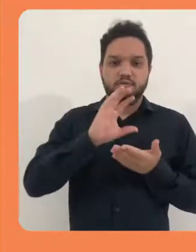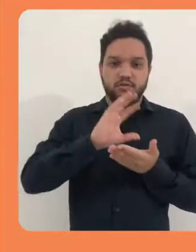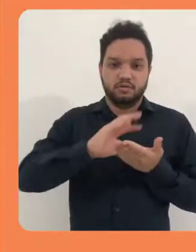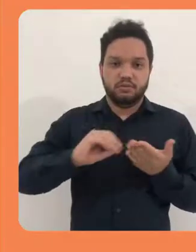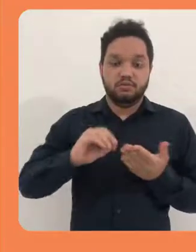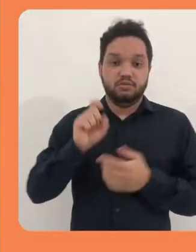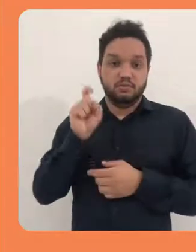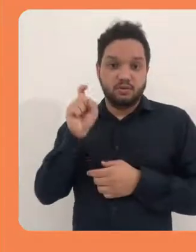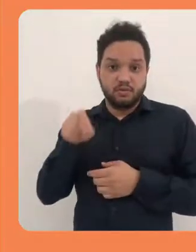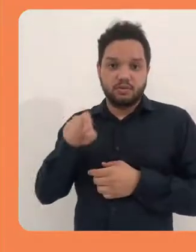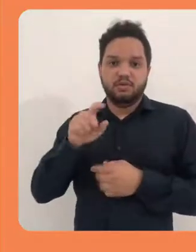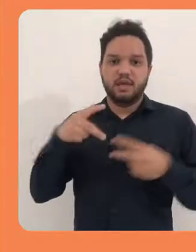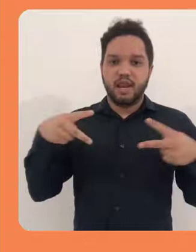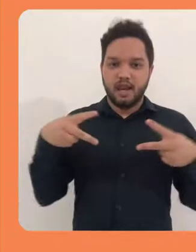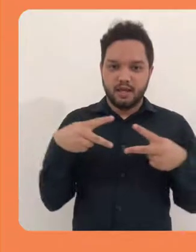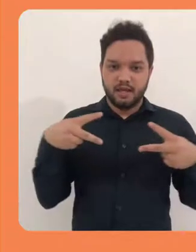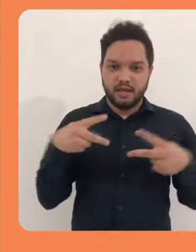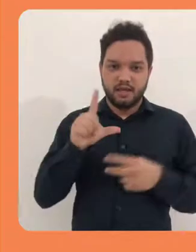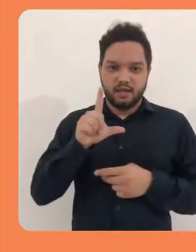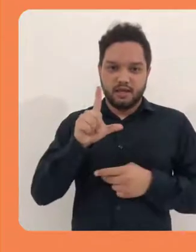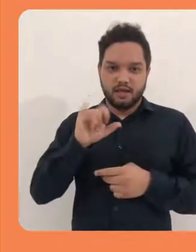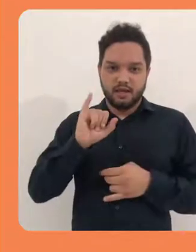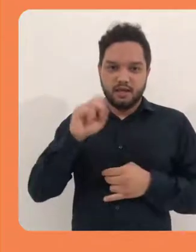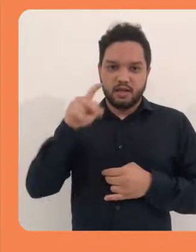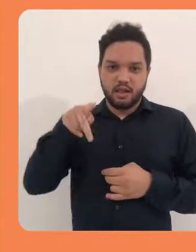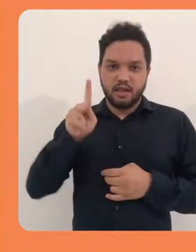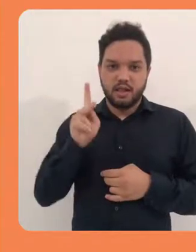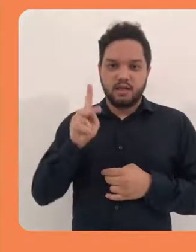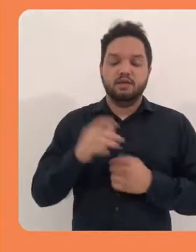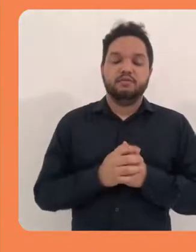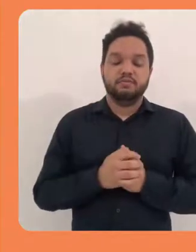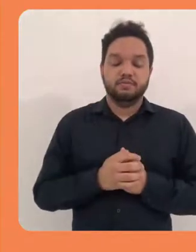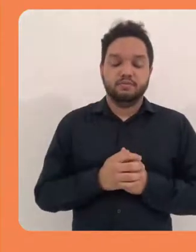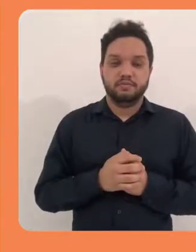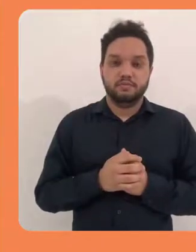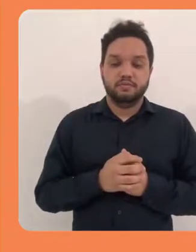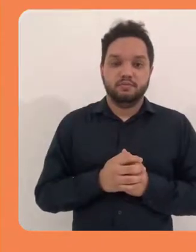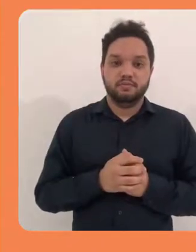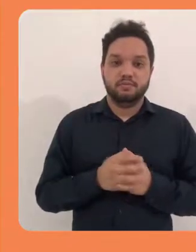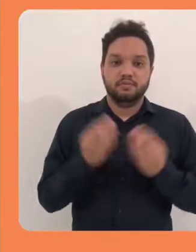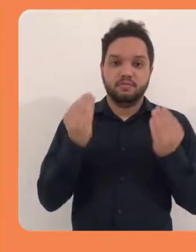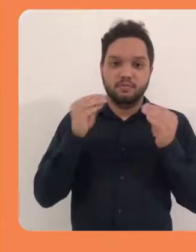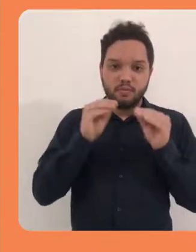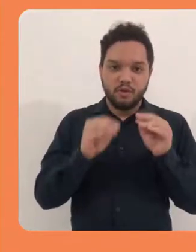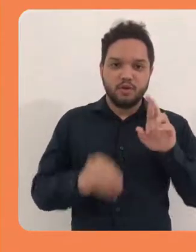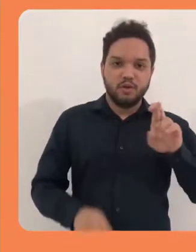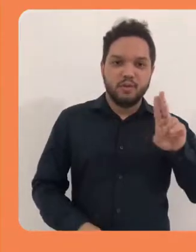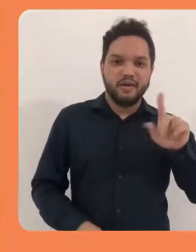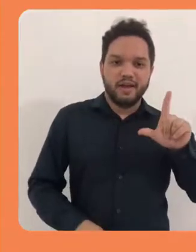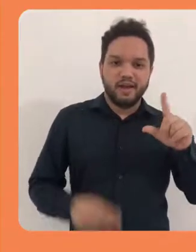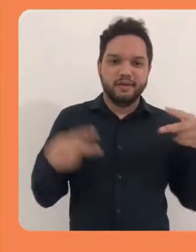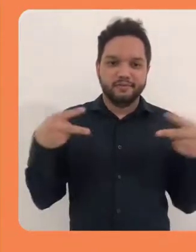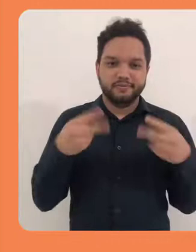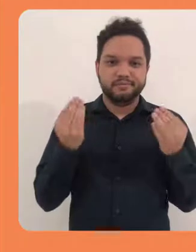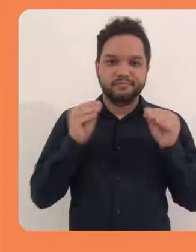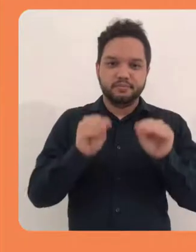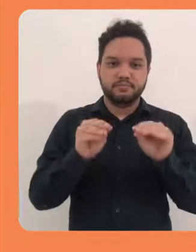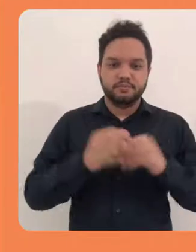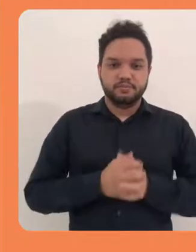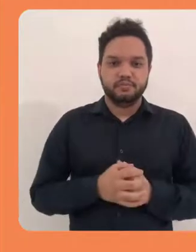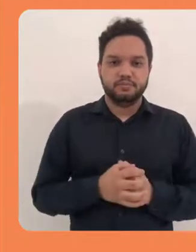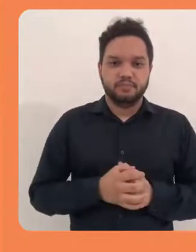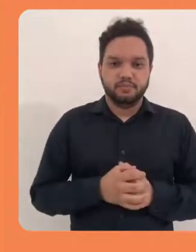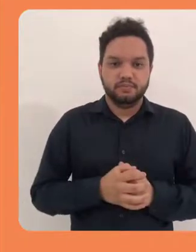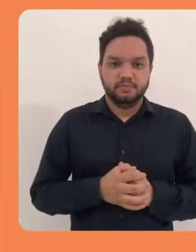você quer e vai nessa opção link, incluindo então a URL